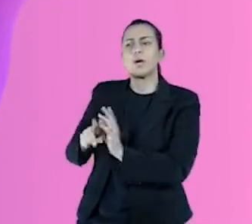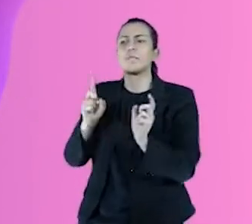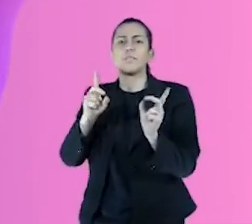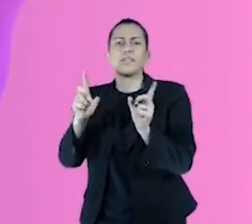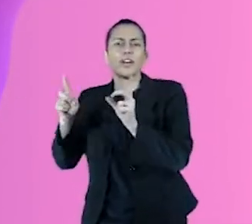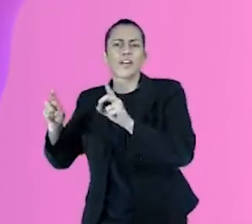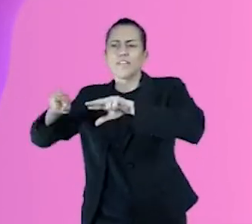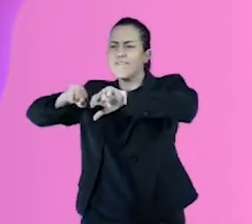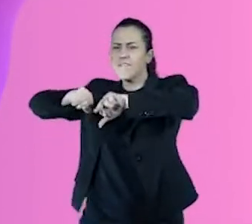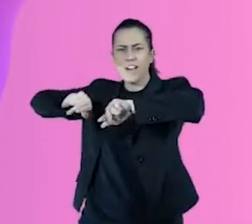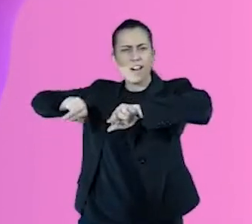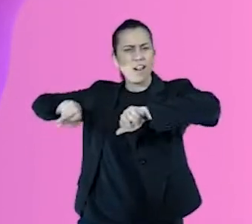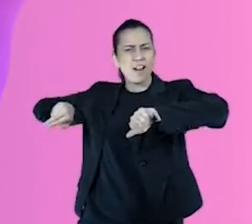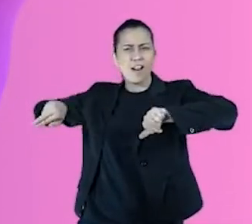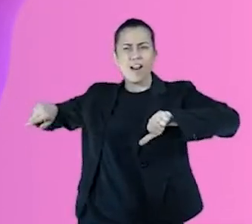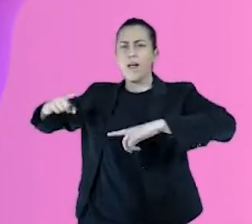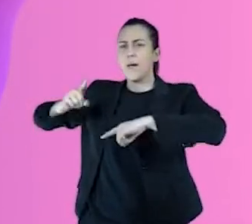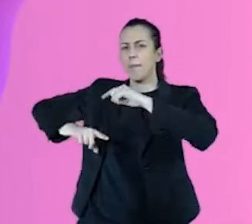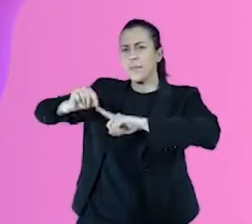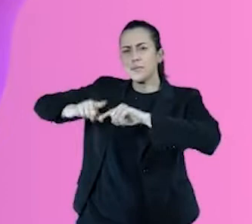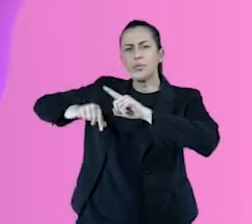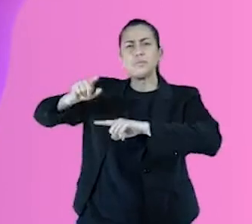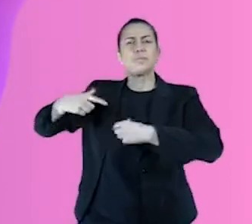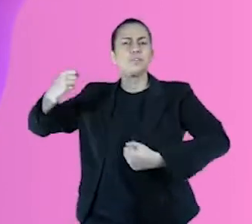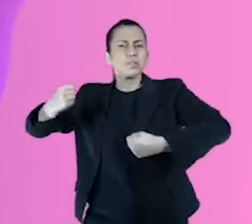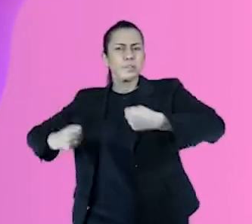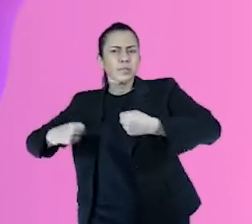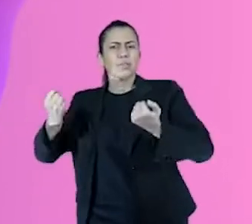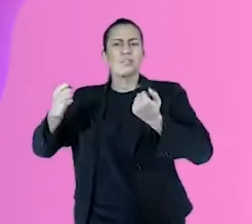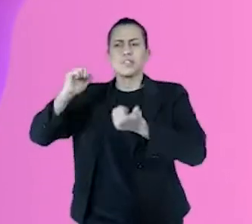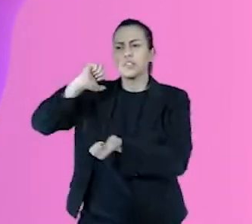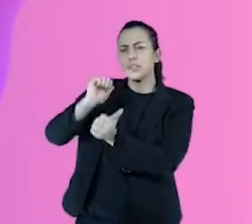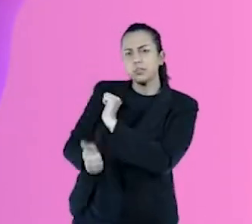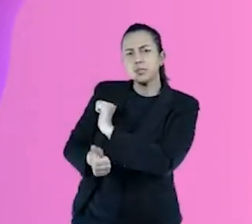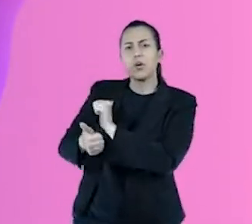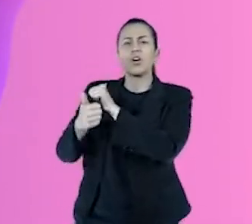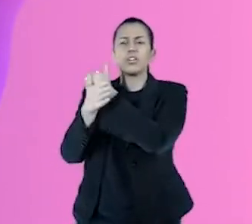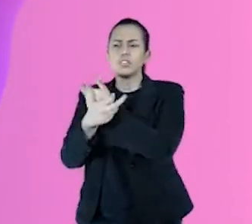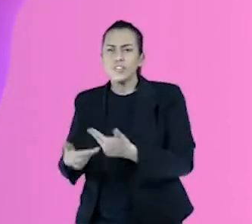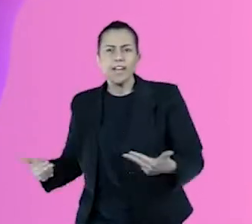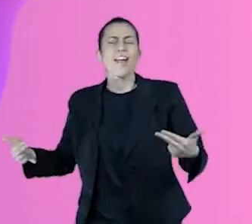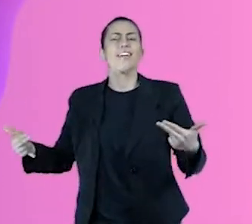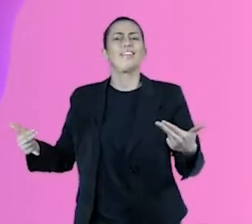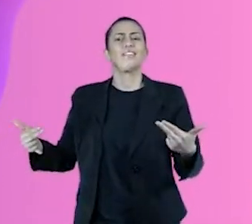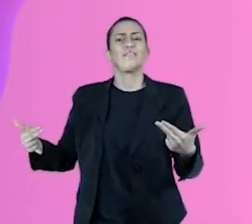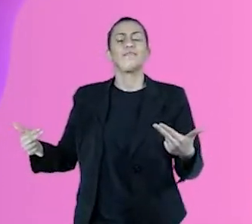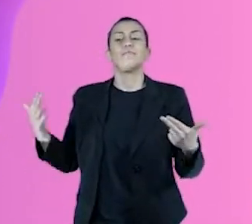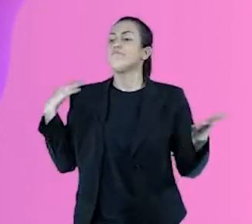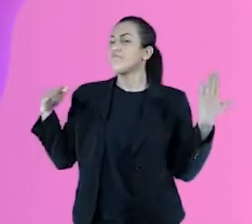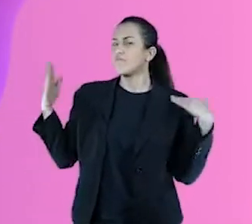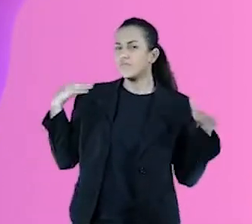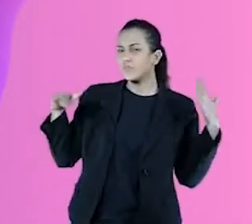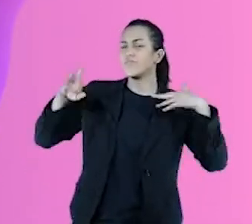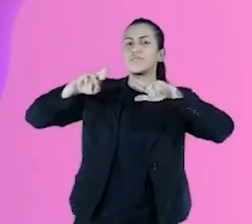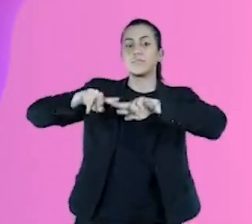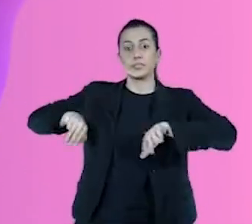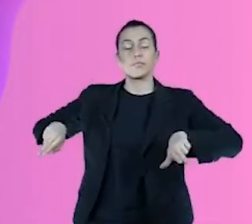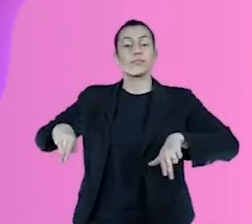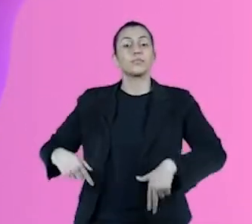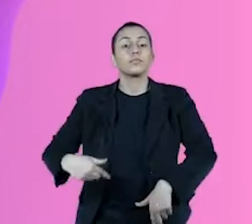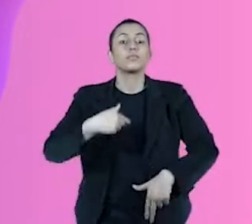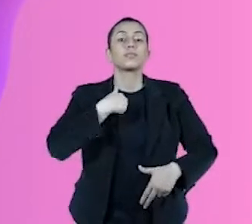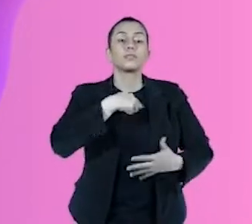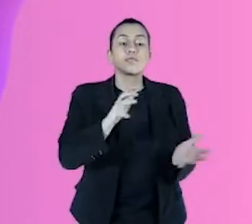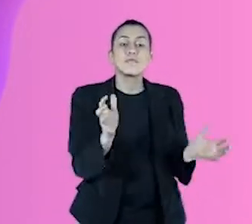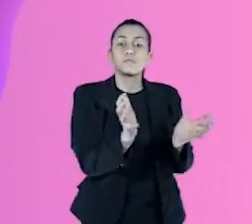uma variedade muito grande de produtos. Automotivo, esportes, brinquedos, lazer. E parte do meu papel e do meu time